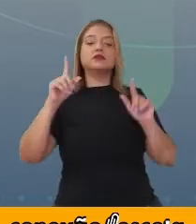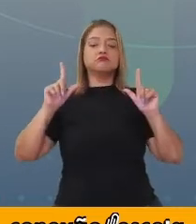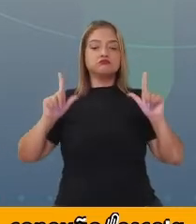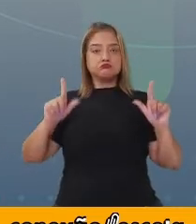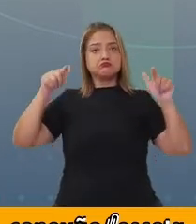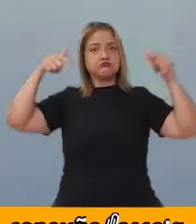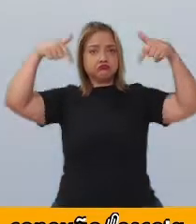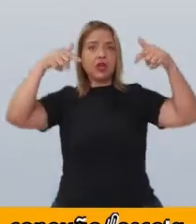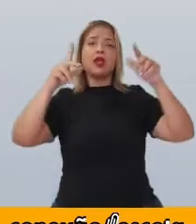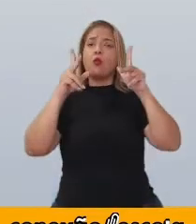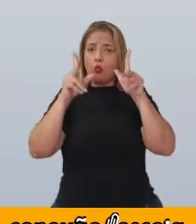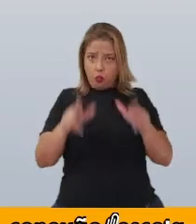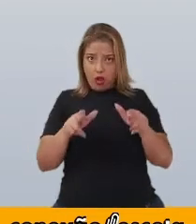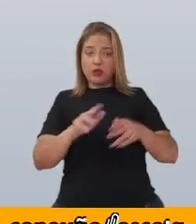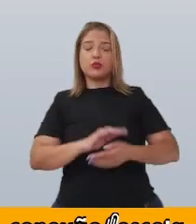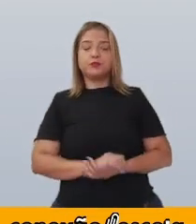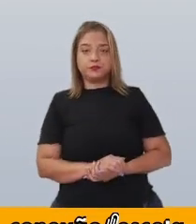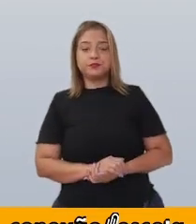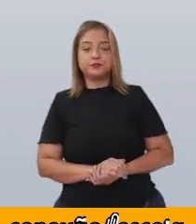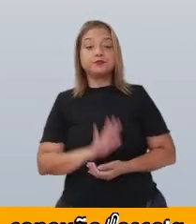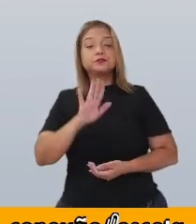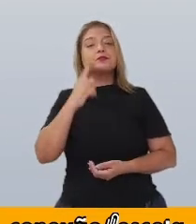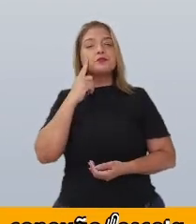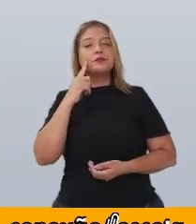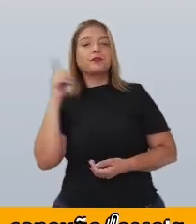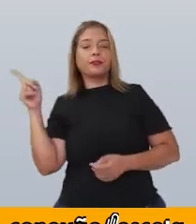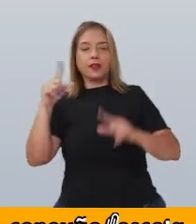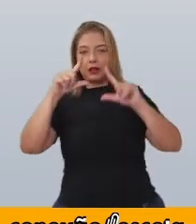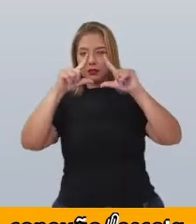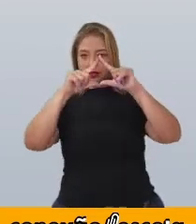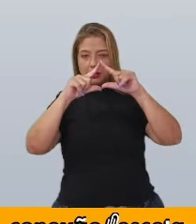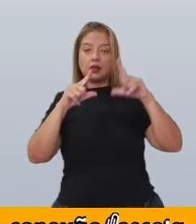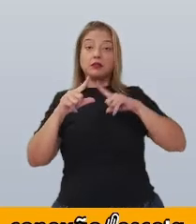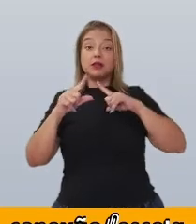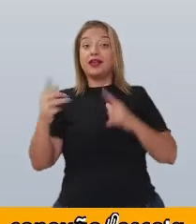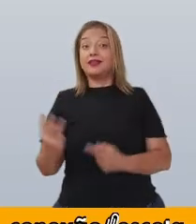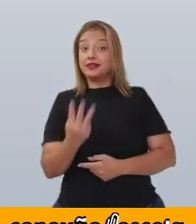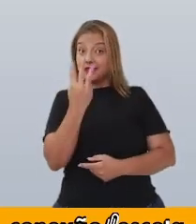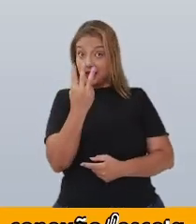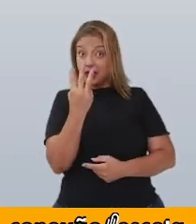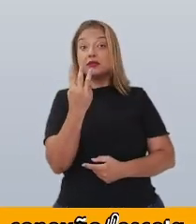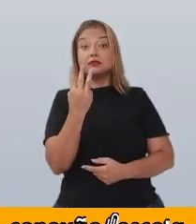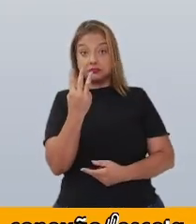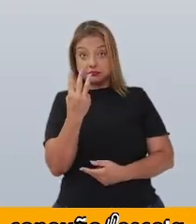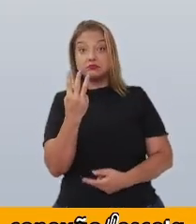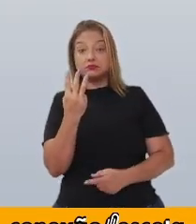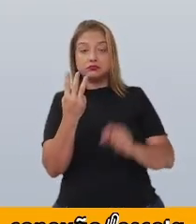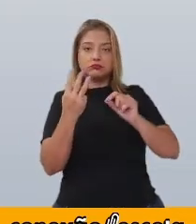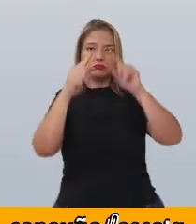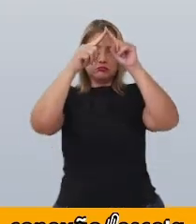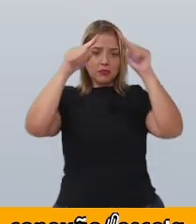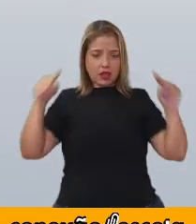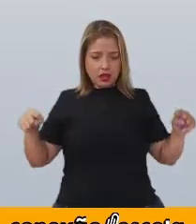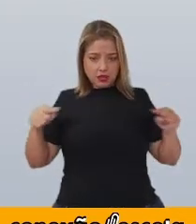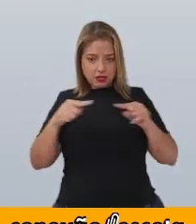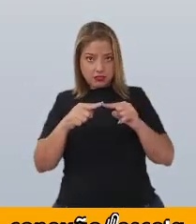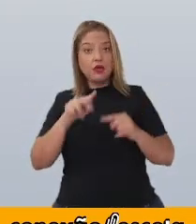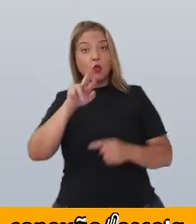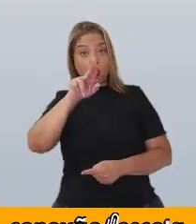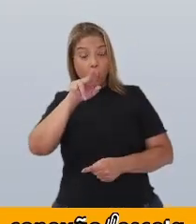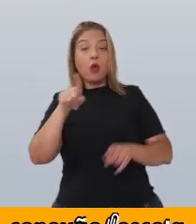triângulo é uma figura geométrica plana que tem três lados e três vértices.